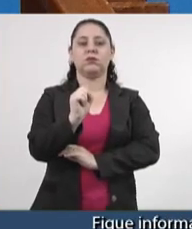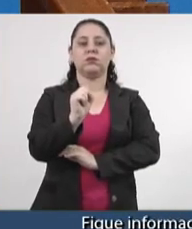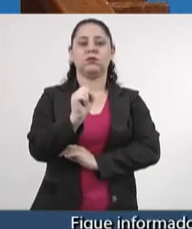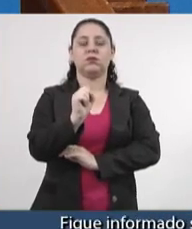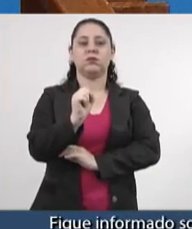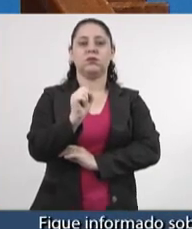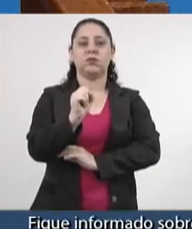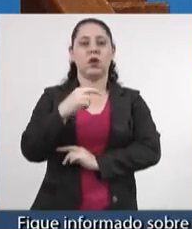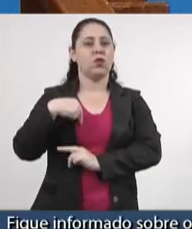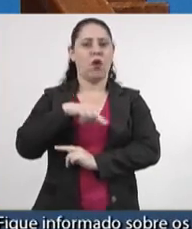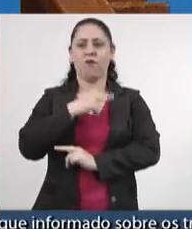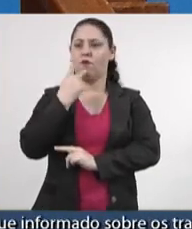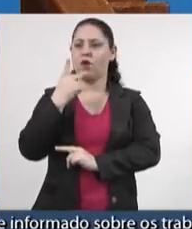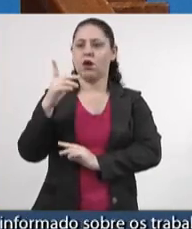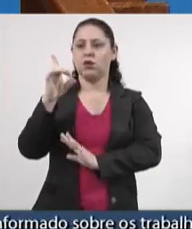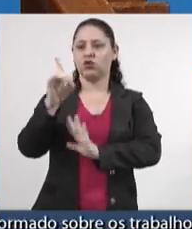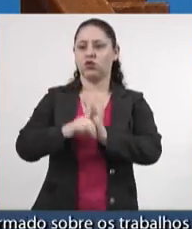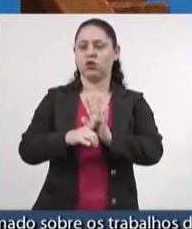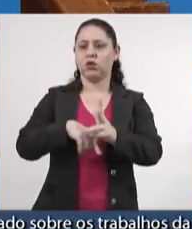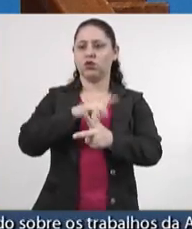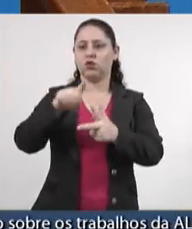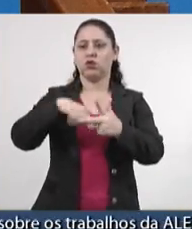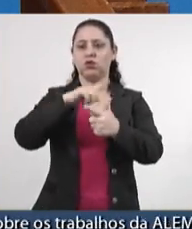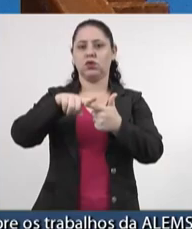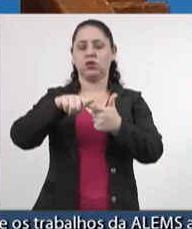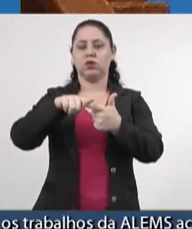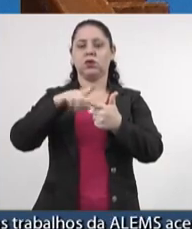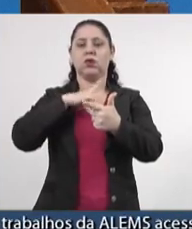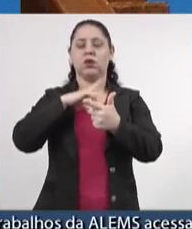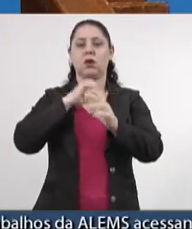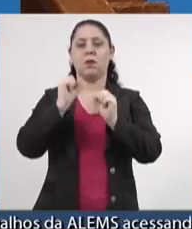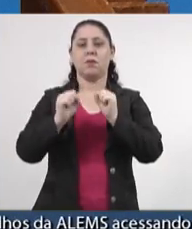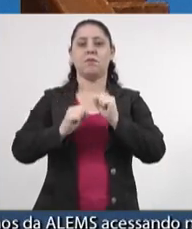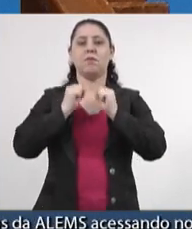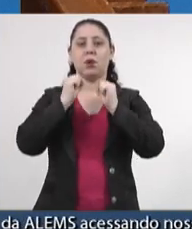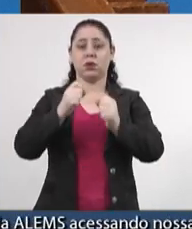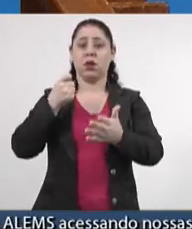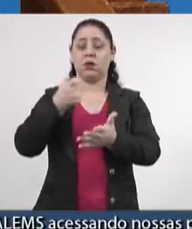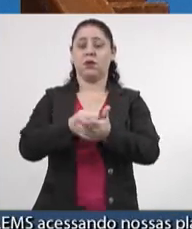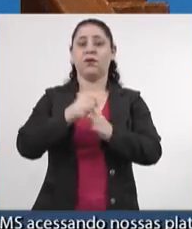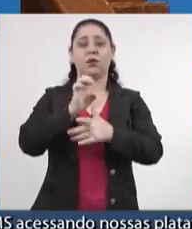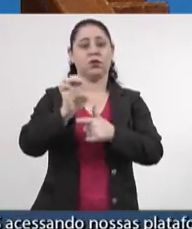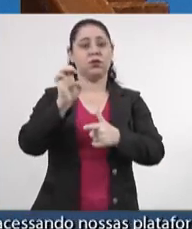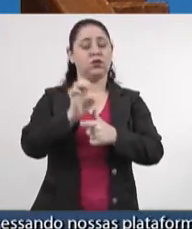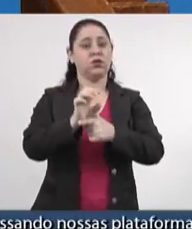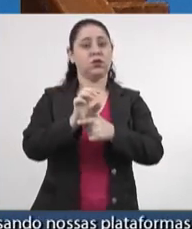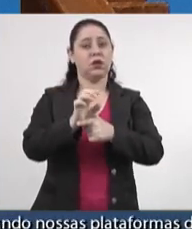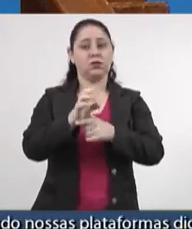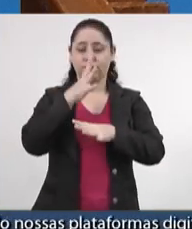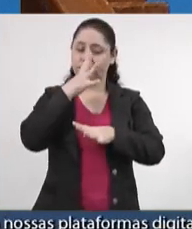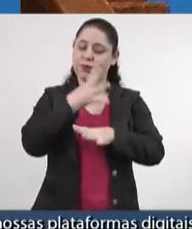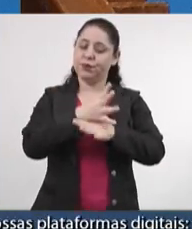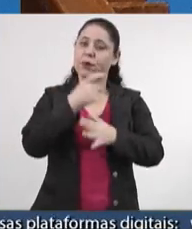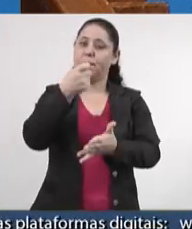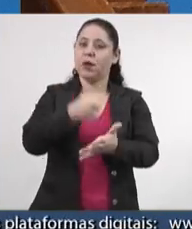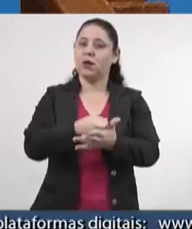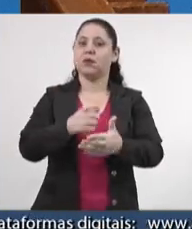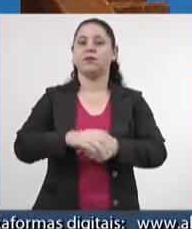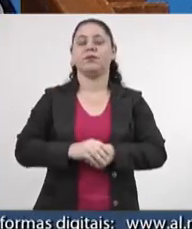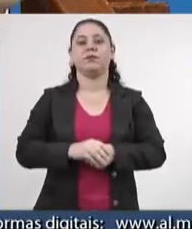Nós não estamos falando de um direito de segunda geração, onde existe um poder, dever do Estado interferir para garantir.